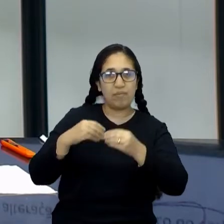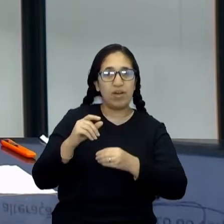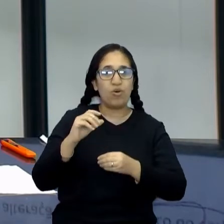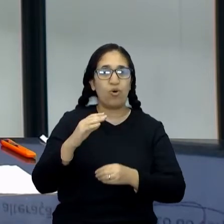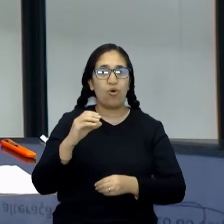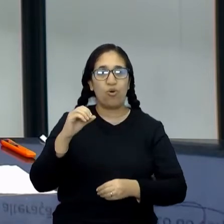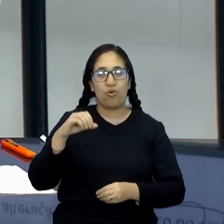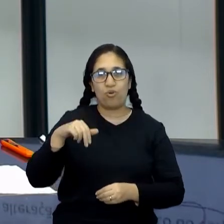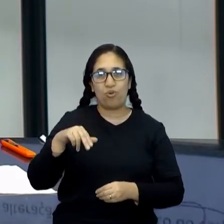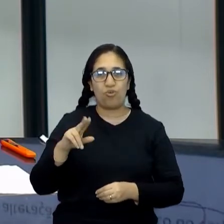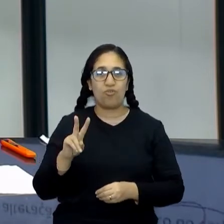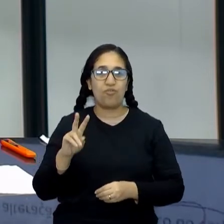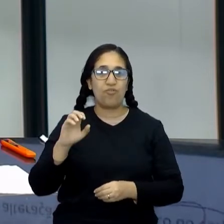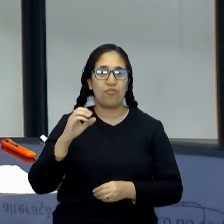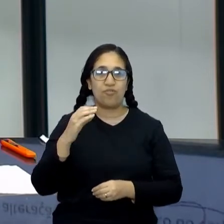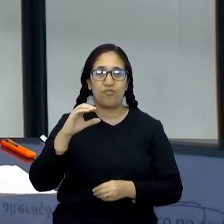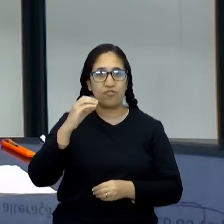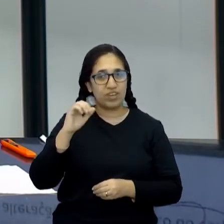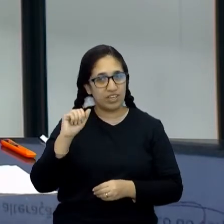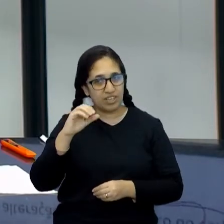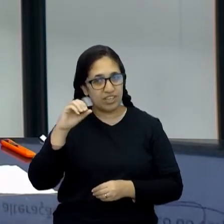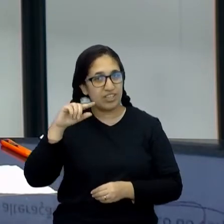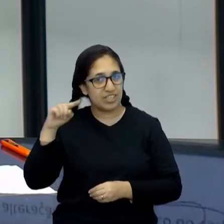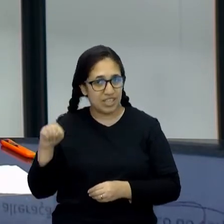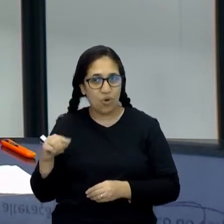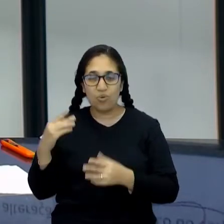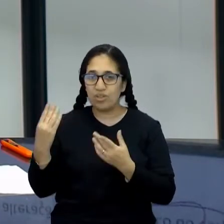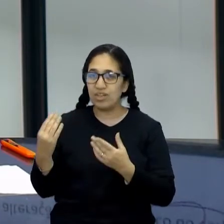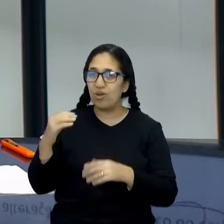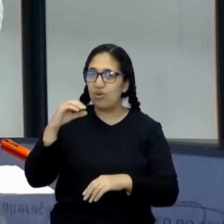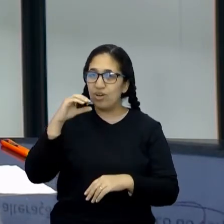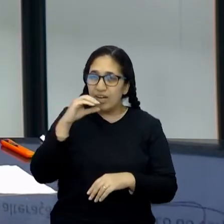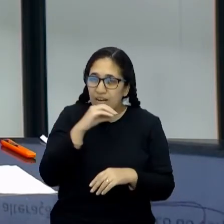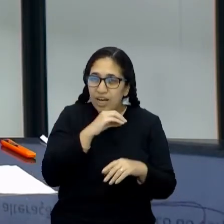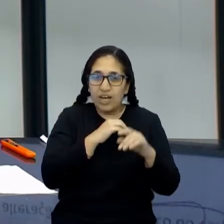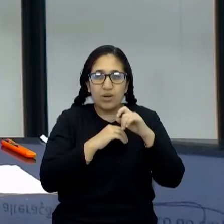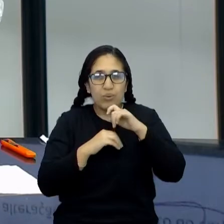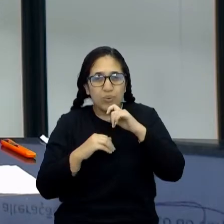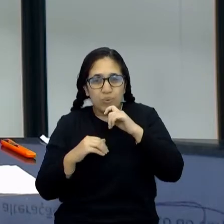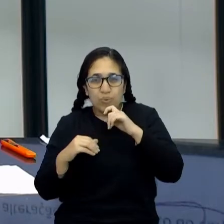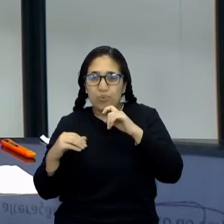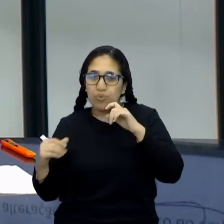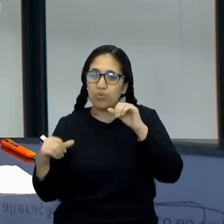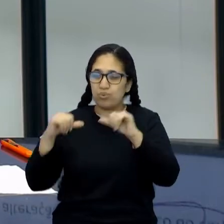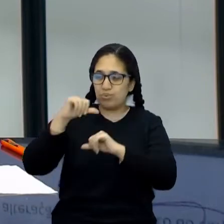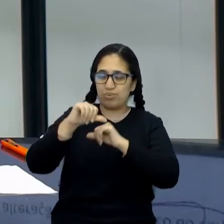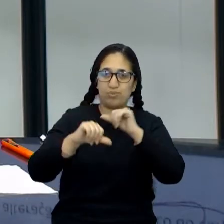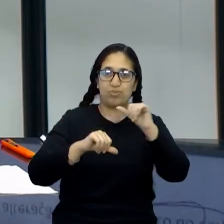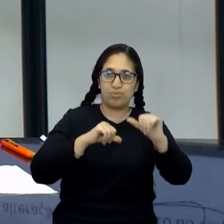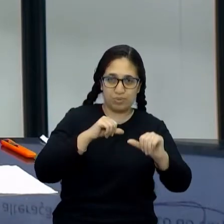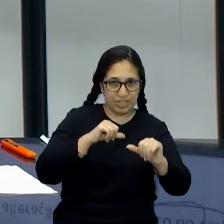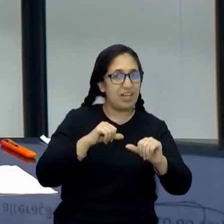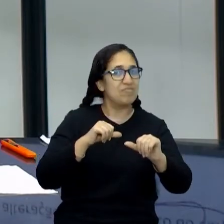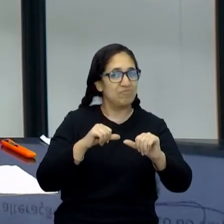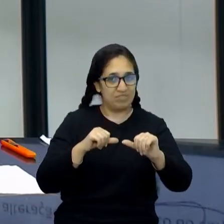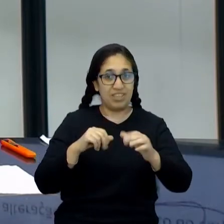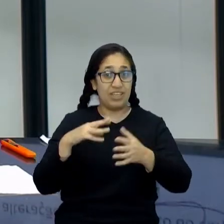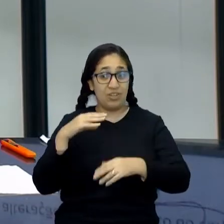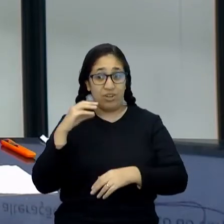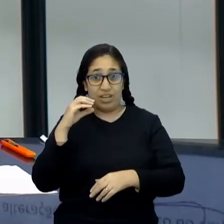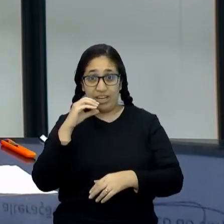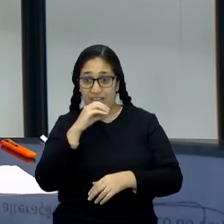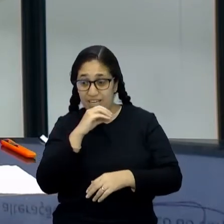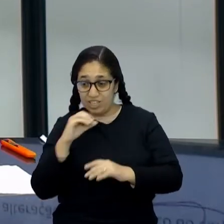de convecção. Quando há a troca de quente com frio, onde tá quente tende a ficar mais pra cima, porque as